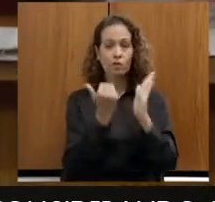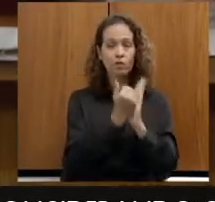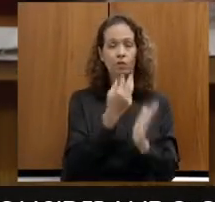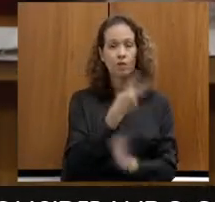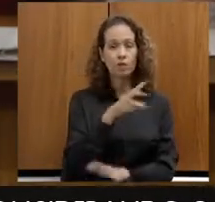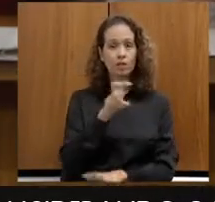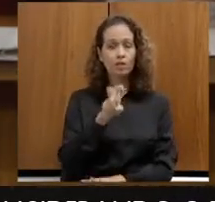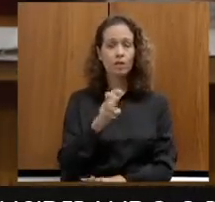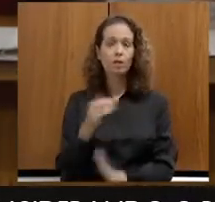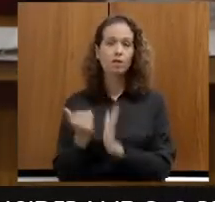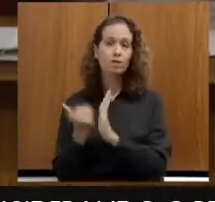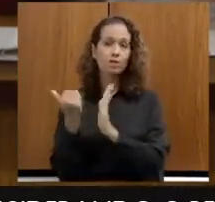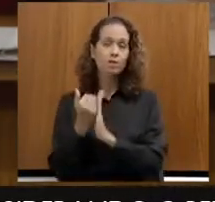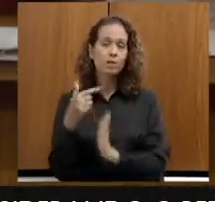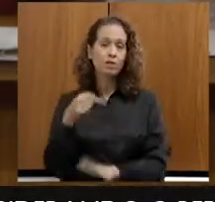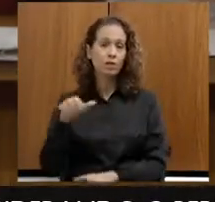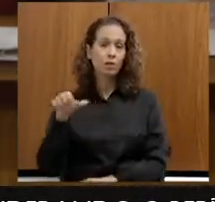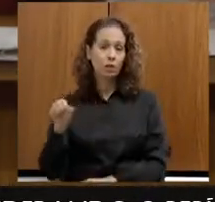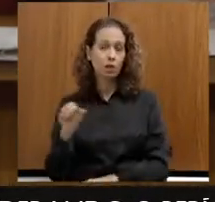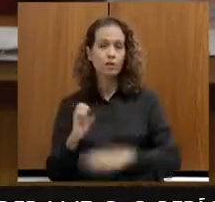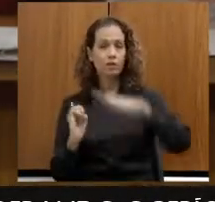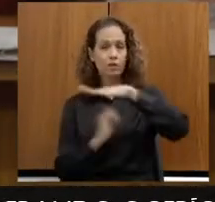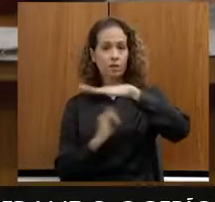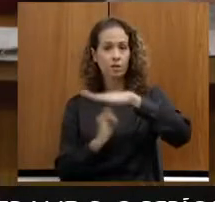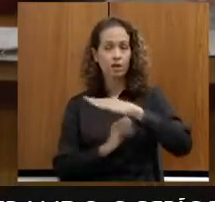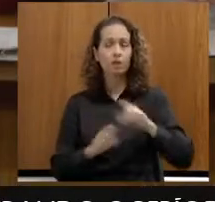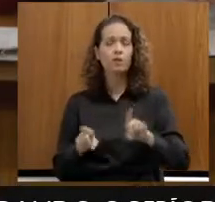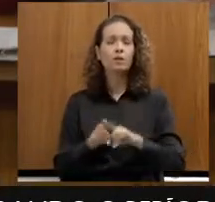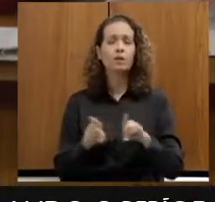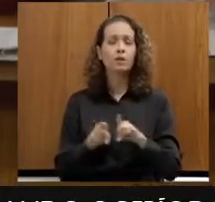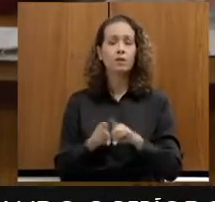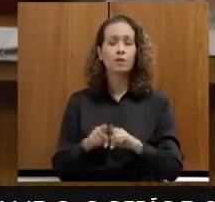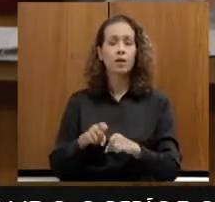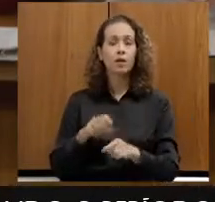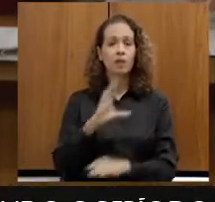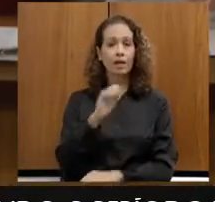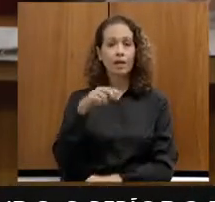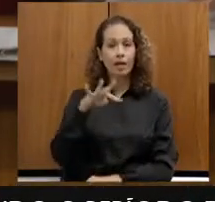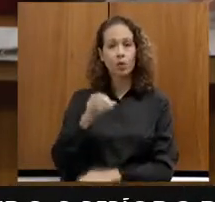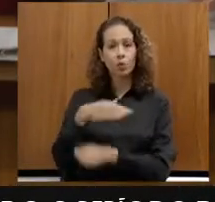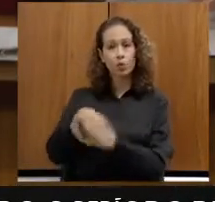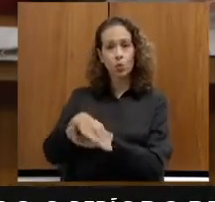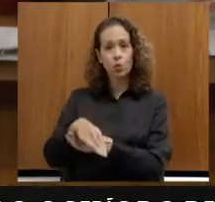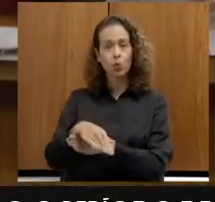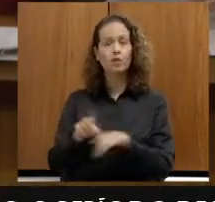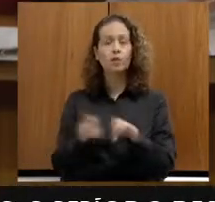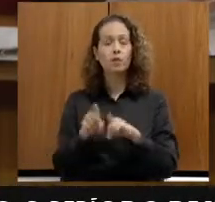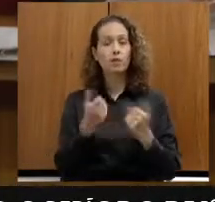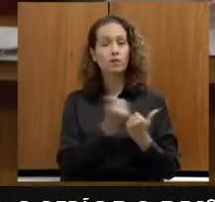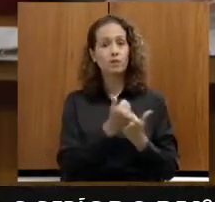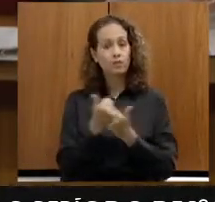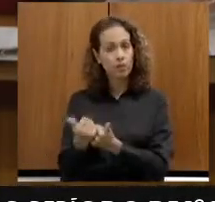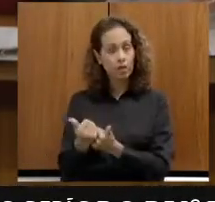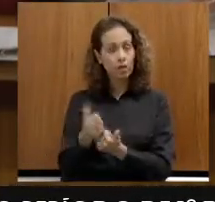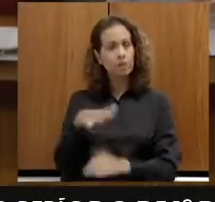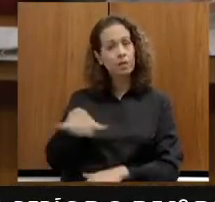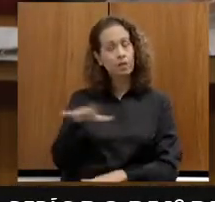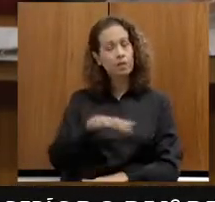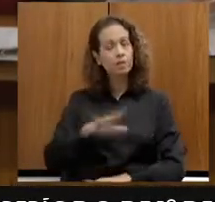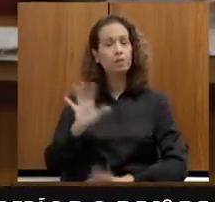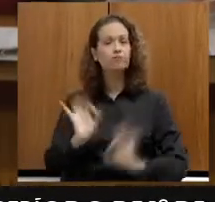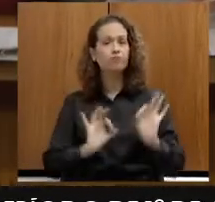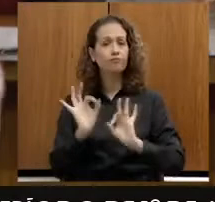79 entidades. E também no canto da rua, nós estamos apoiando o canto da rua para esse programa ser